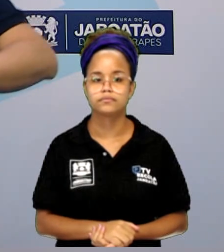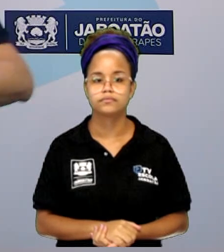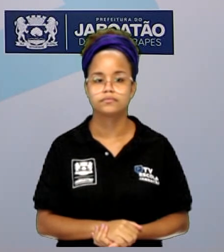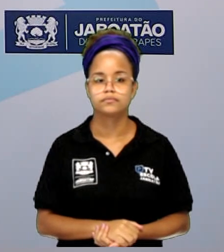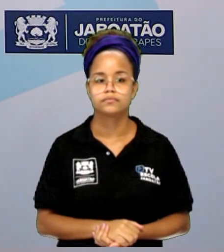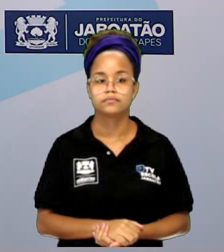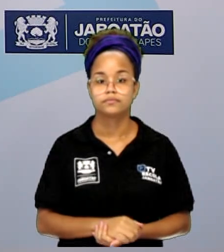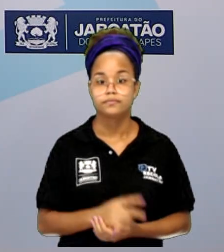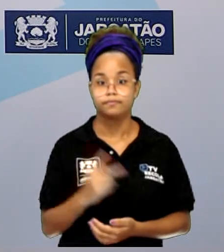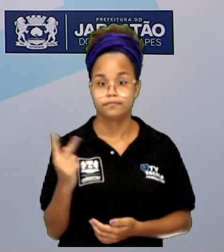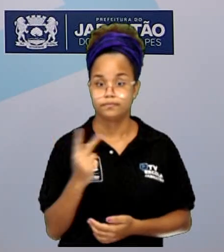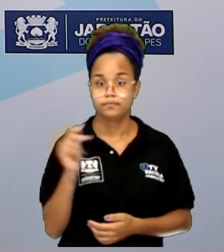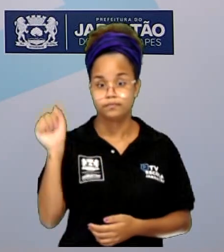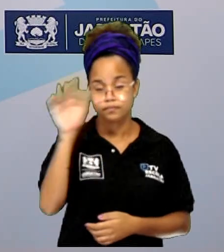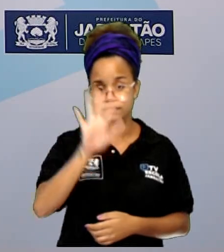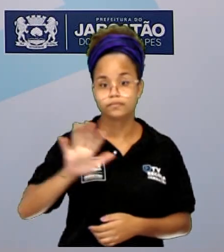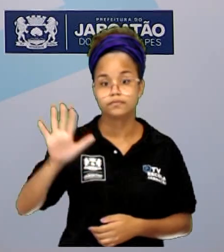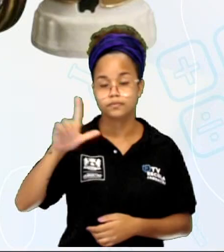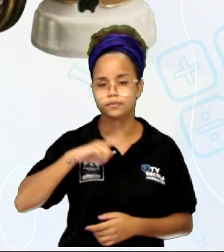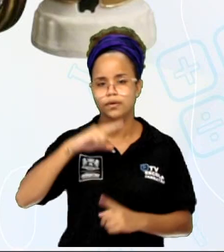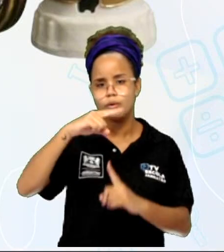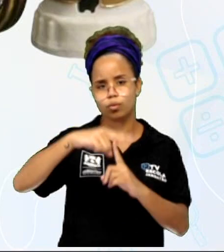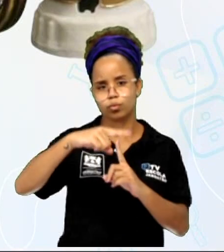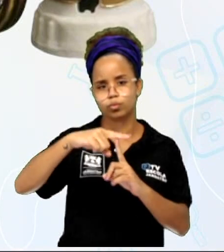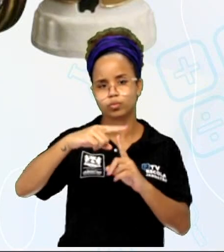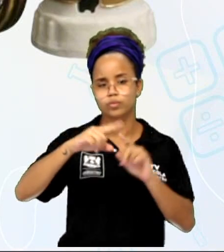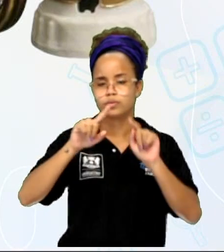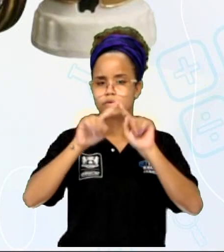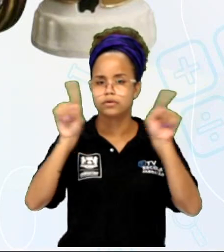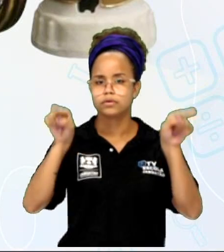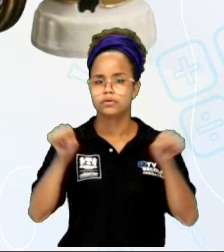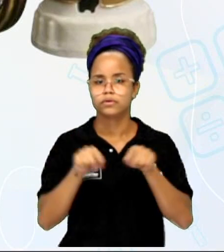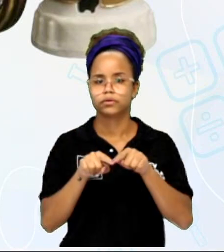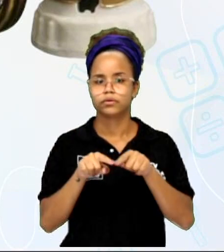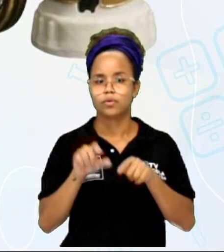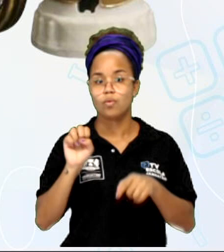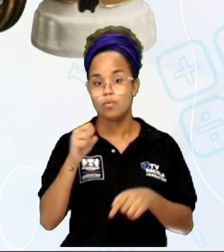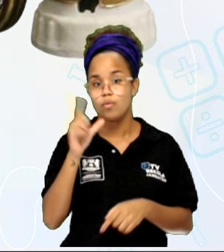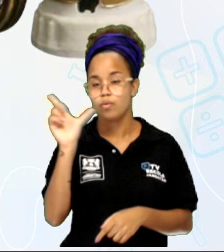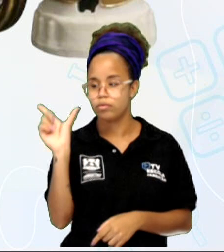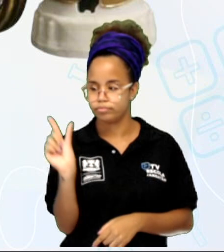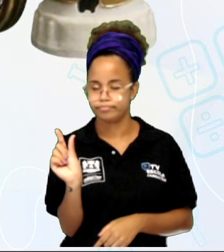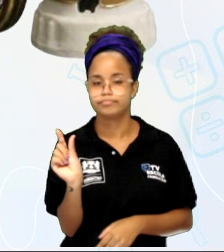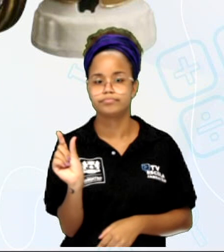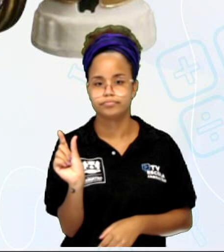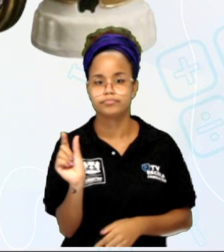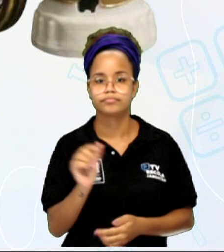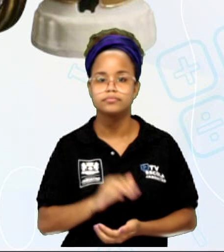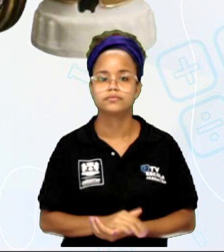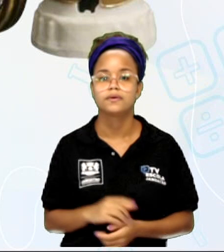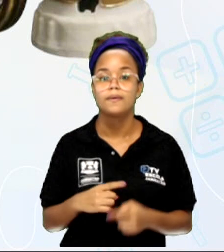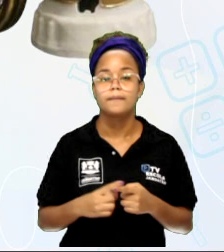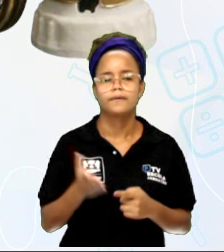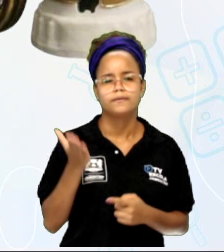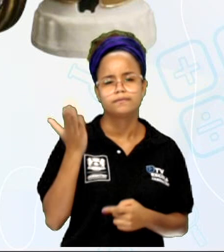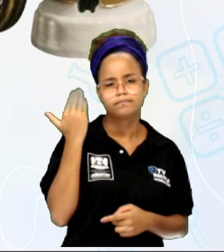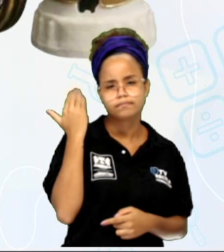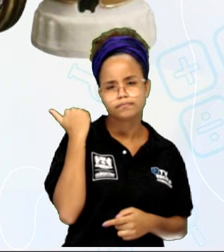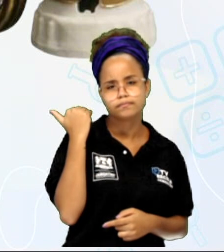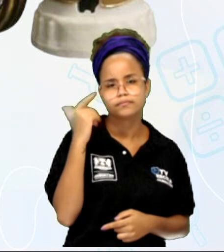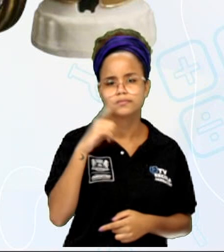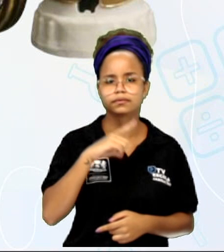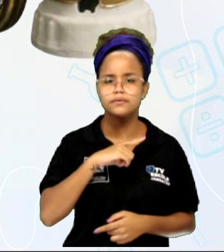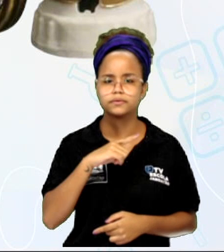Esses disjuntores, tá, pode ser desse tipo, um quadro maior ou menor, mas também, antigamente, a gente usava esses